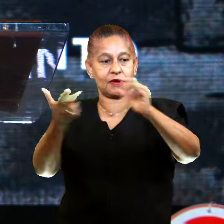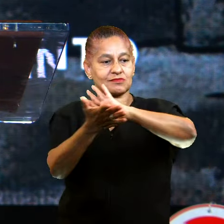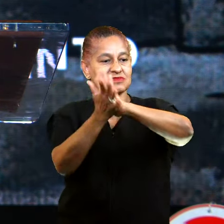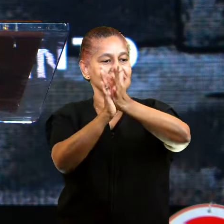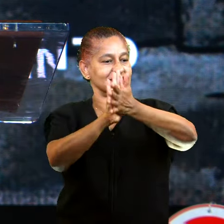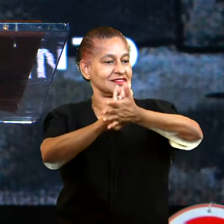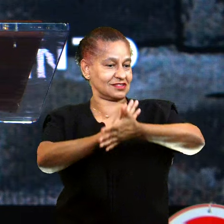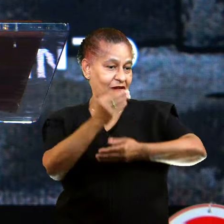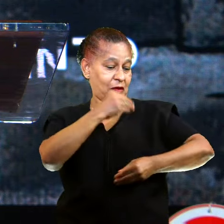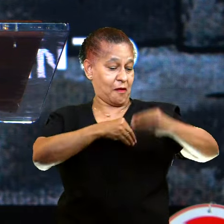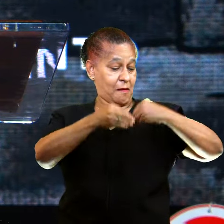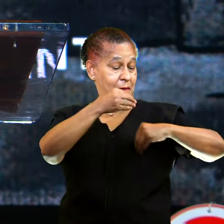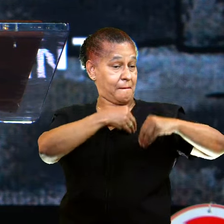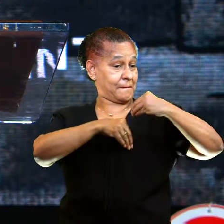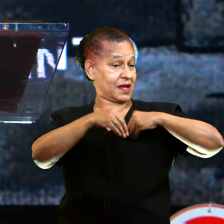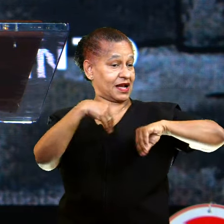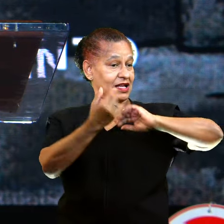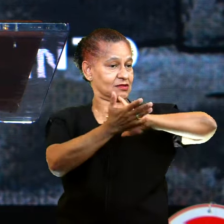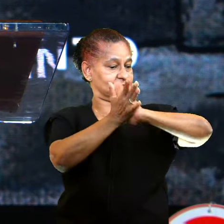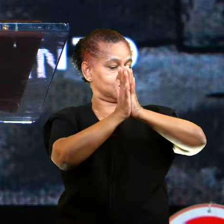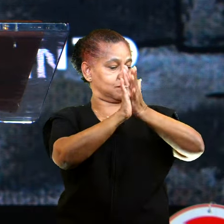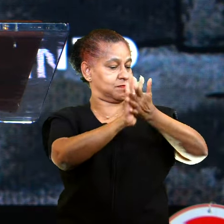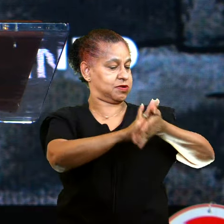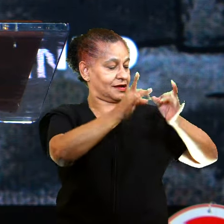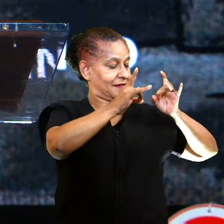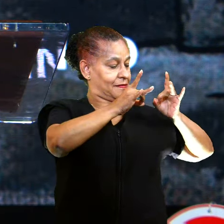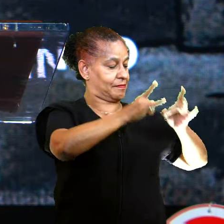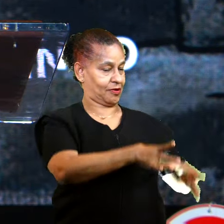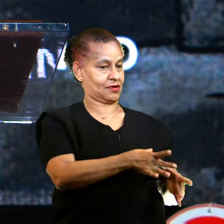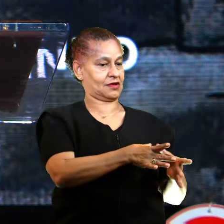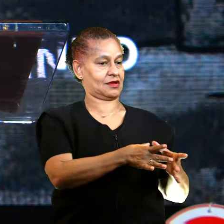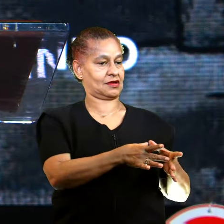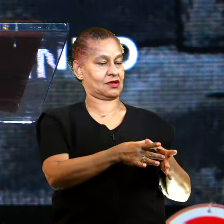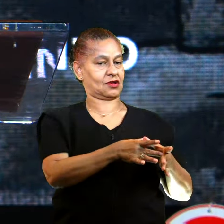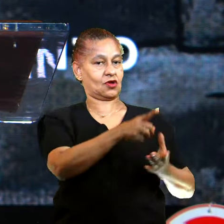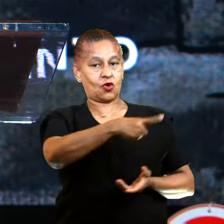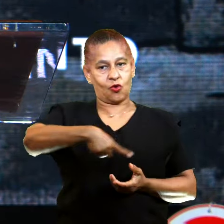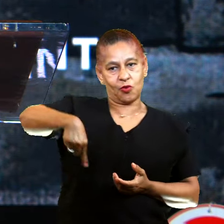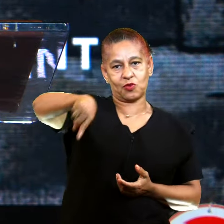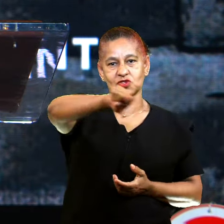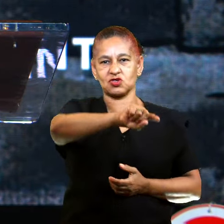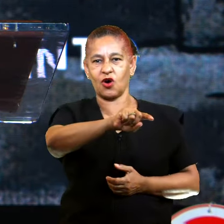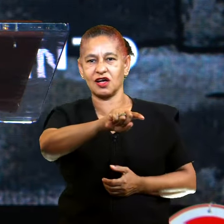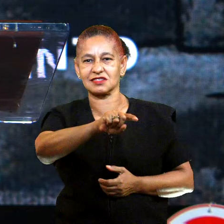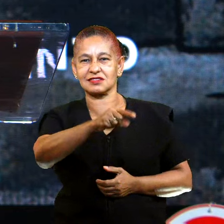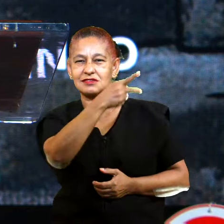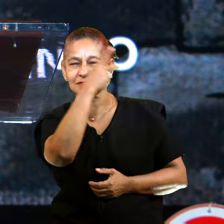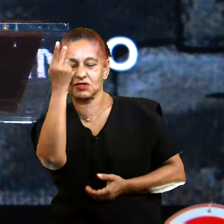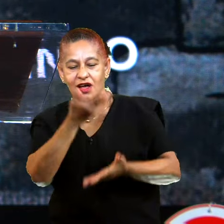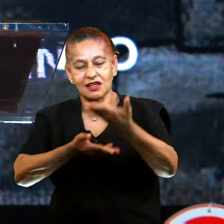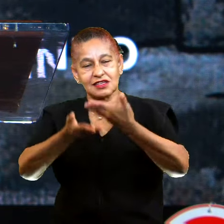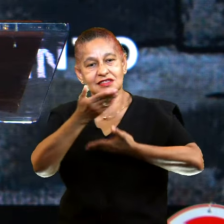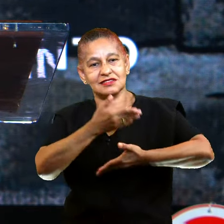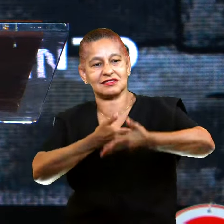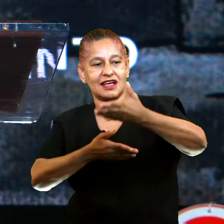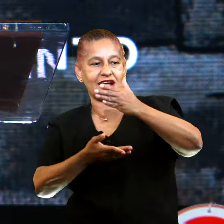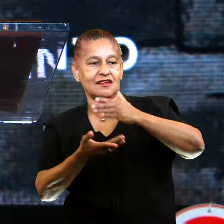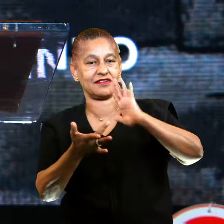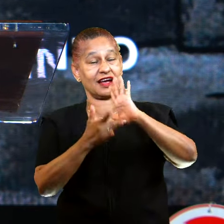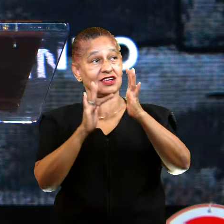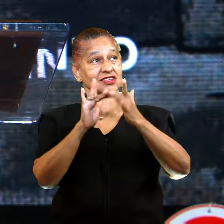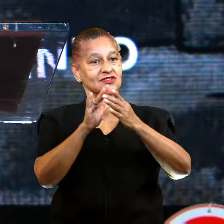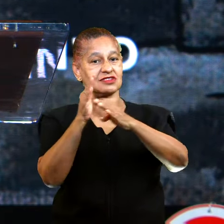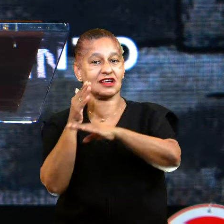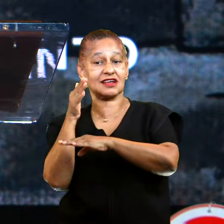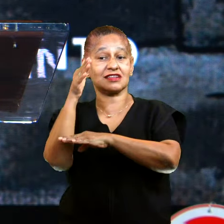Aonde a igreja chega. Os lugares de morte ganham vida. Porque Jesus está lá.